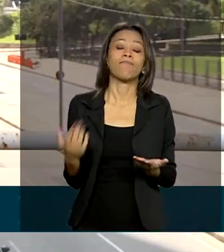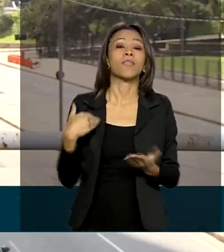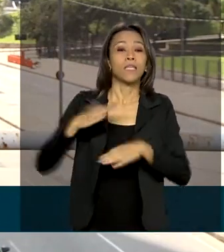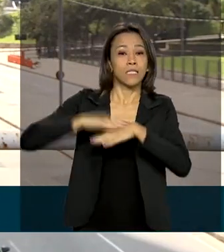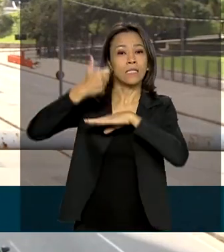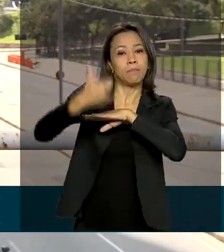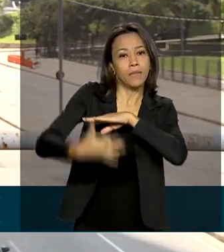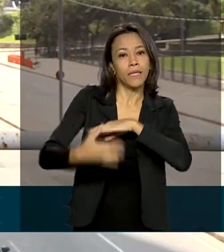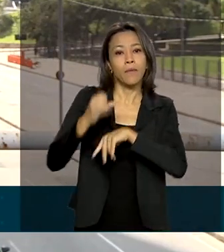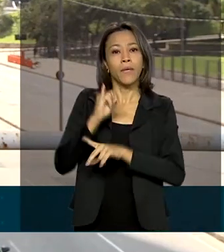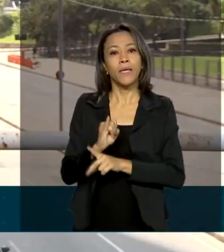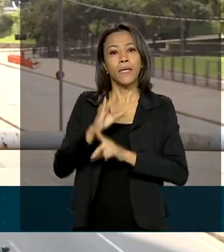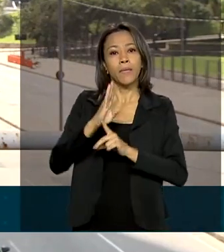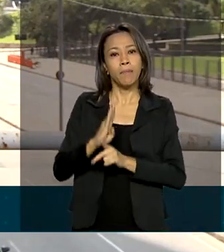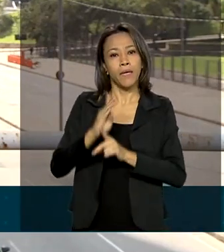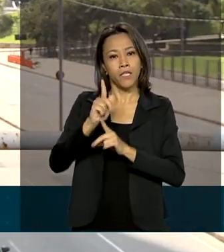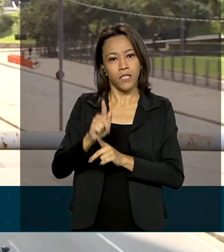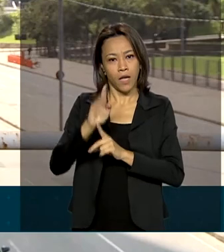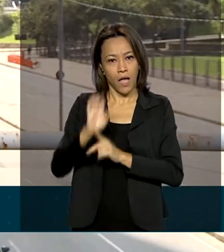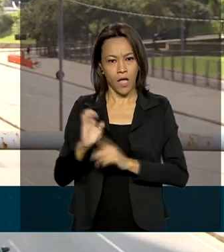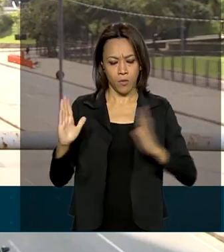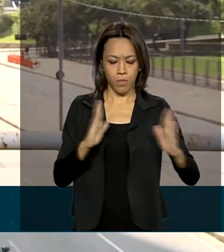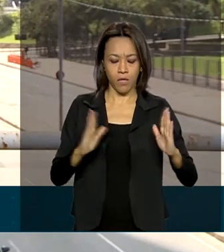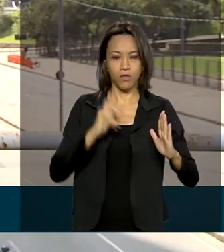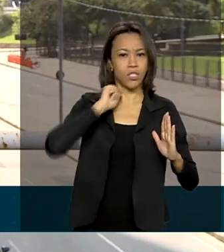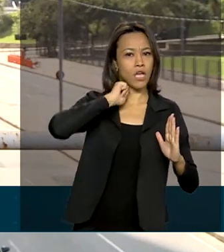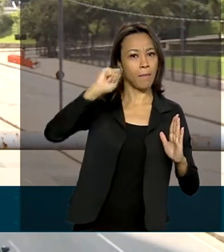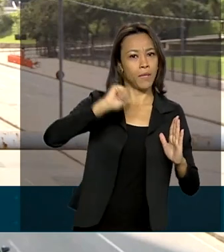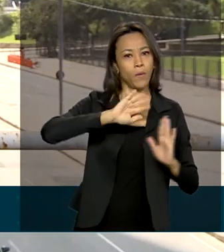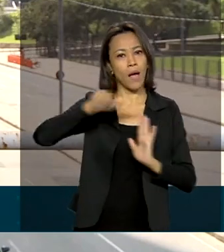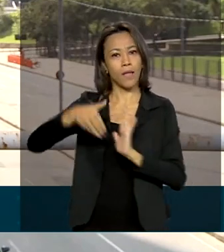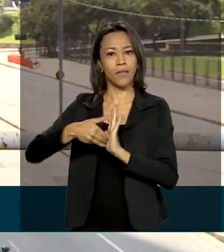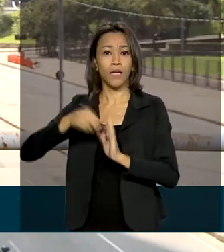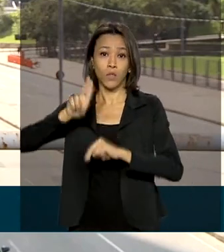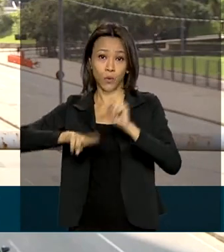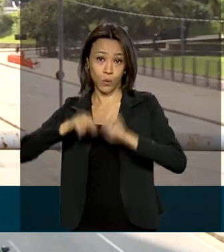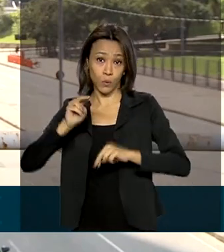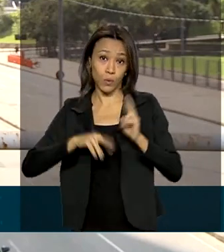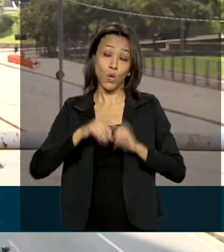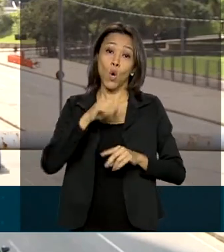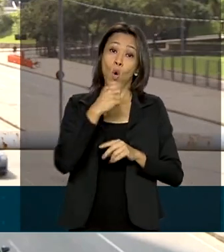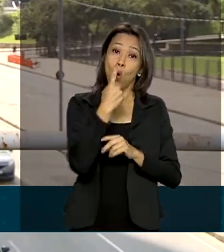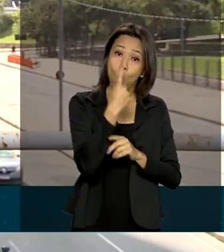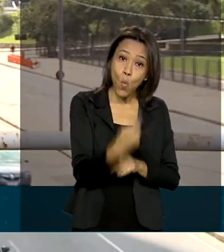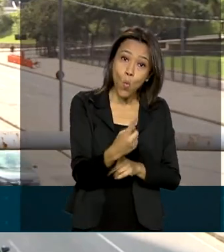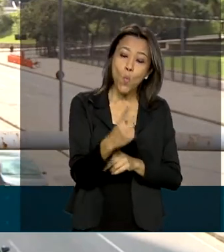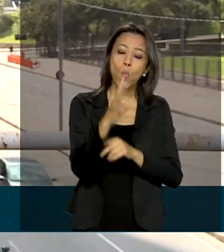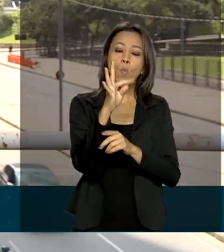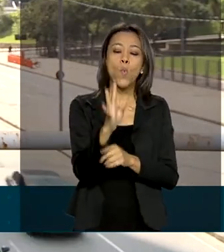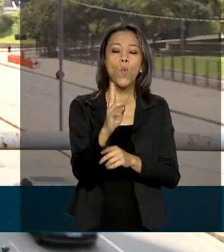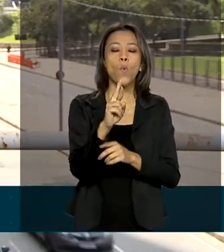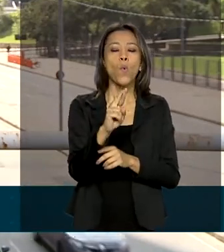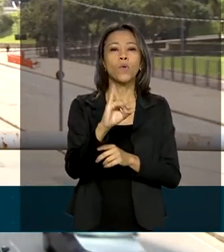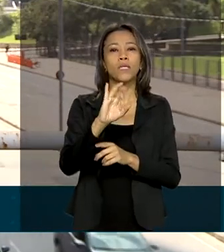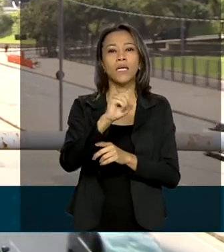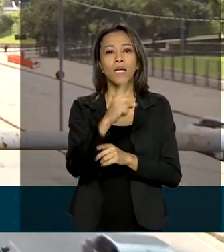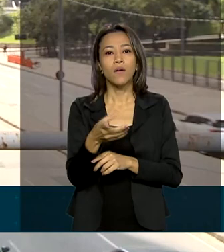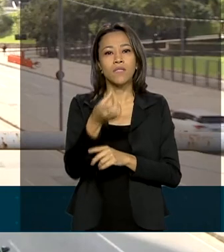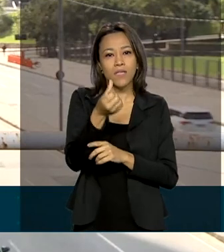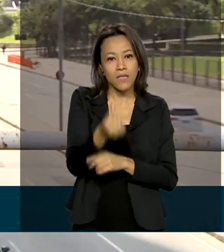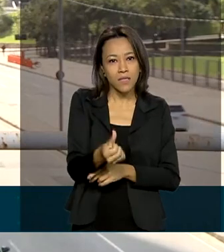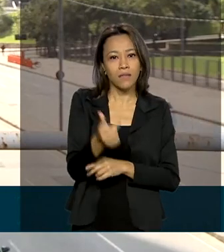com o IBGE, o valor total do PIB de abril a junho ficou em 1,653